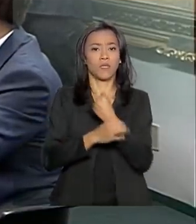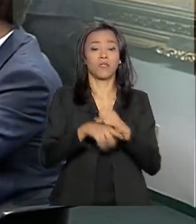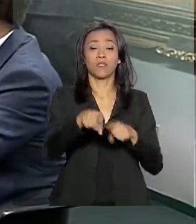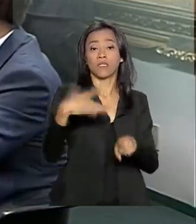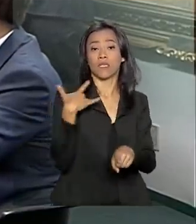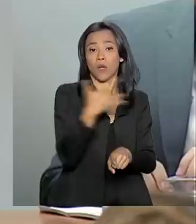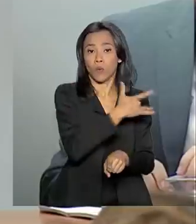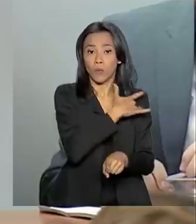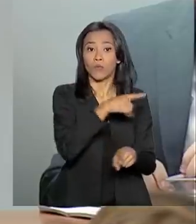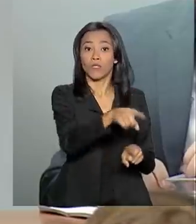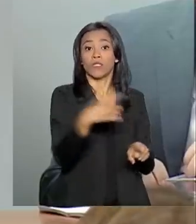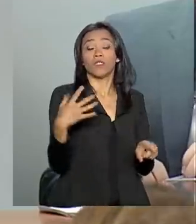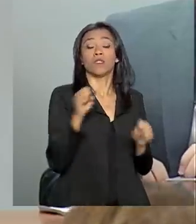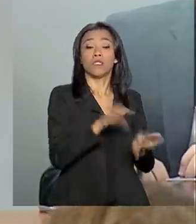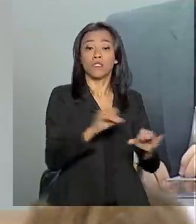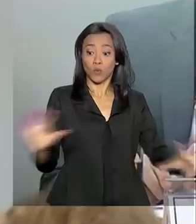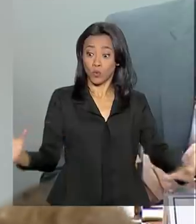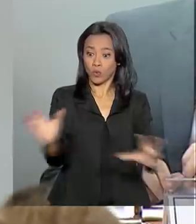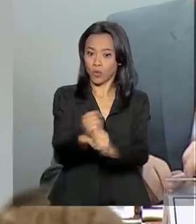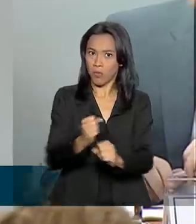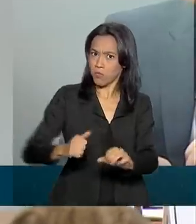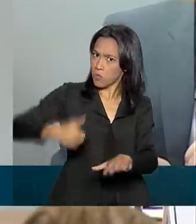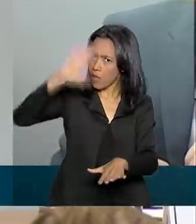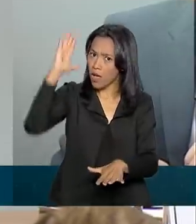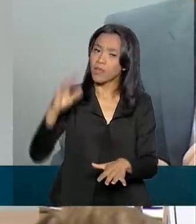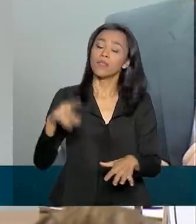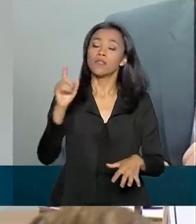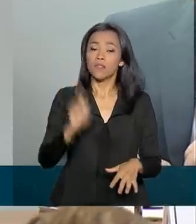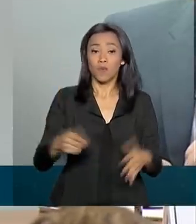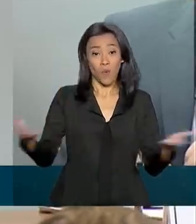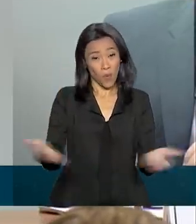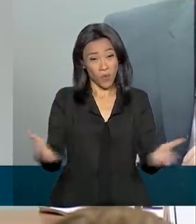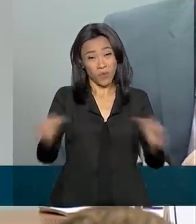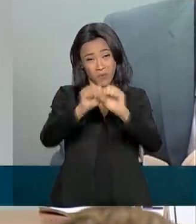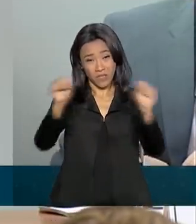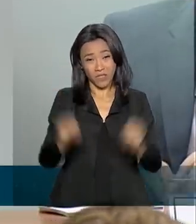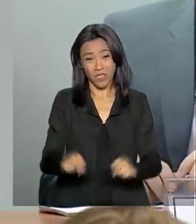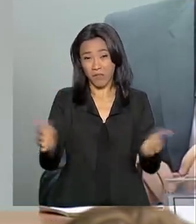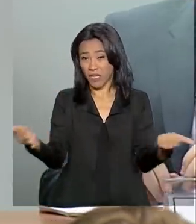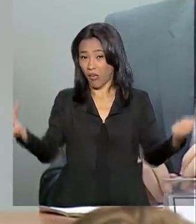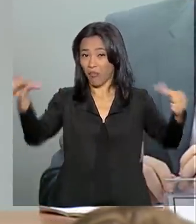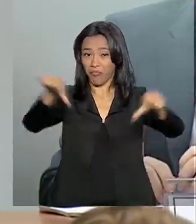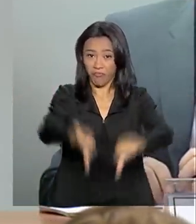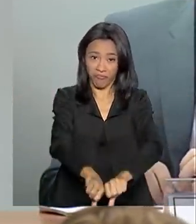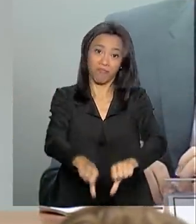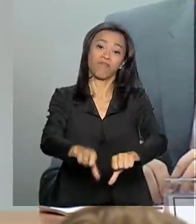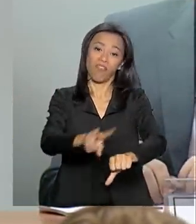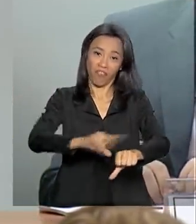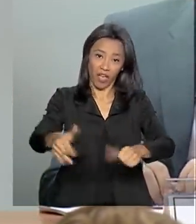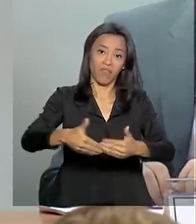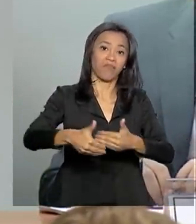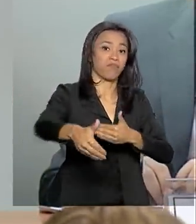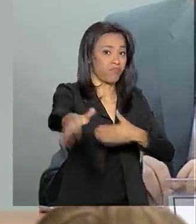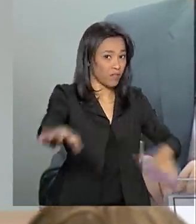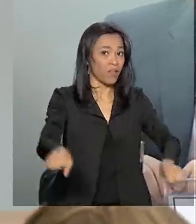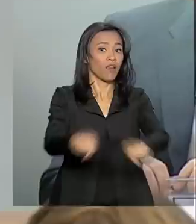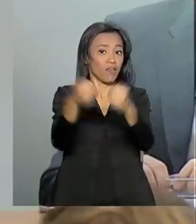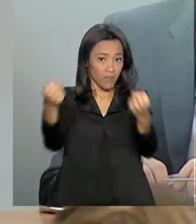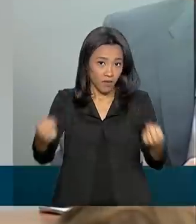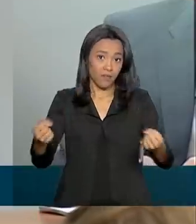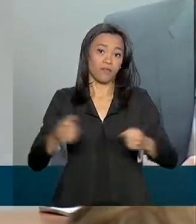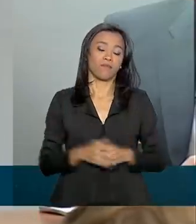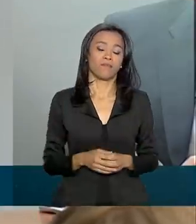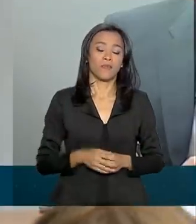somados. Para ele, o sistema atual está condenado à falência. Está condenado à falência